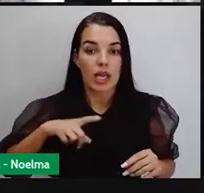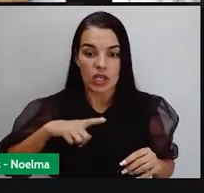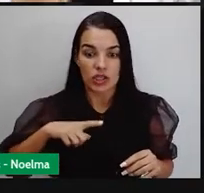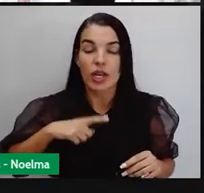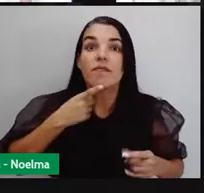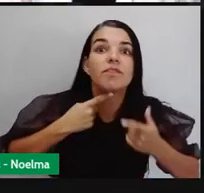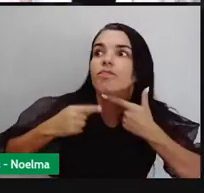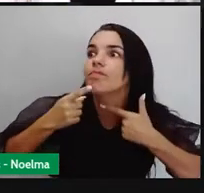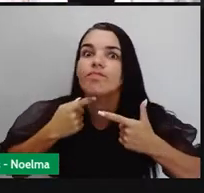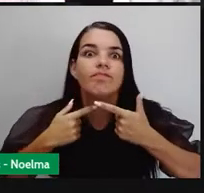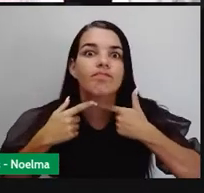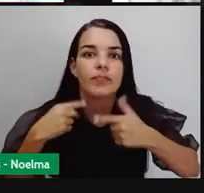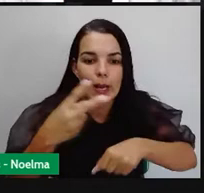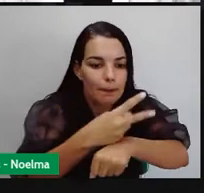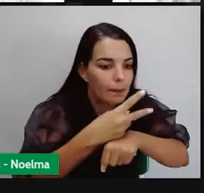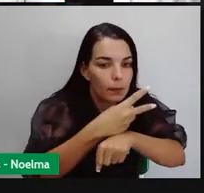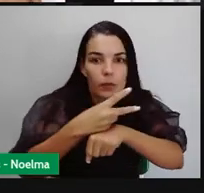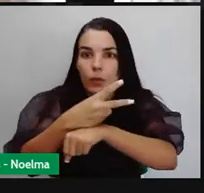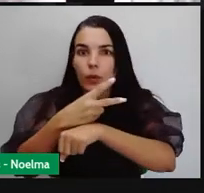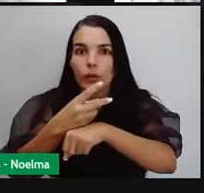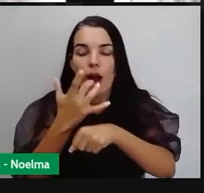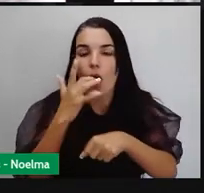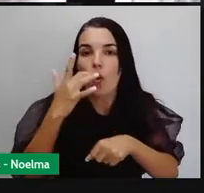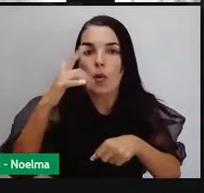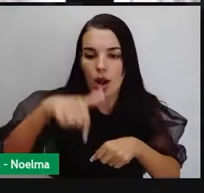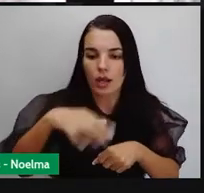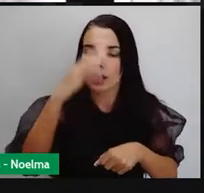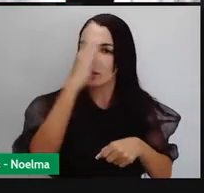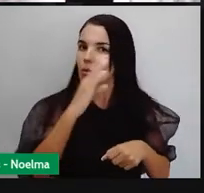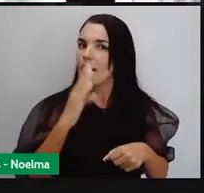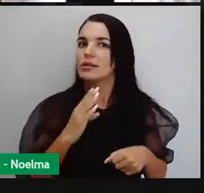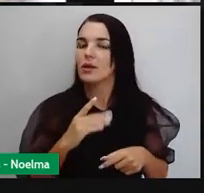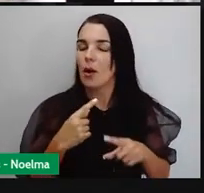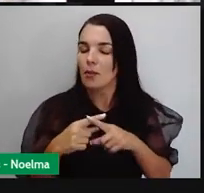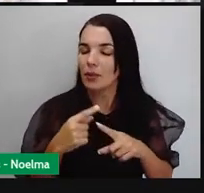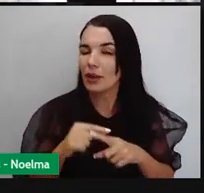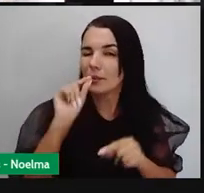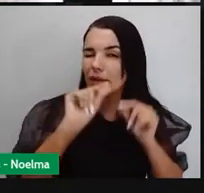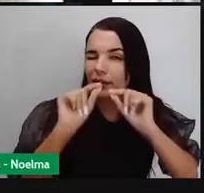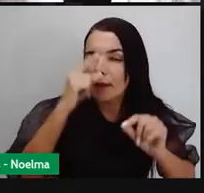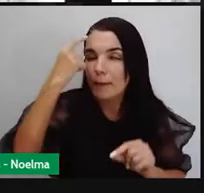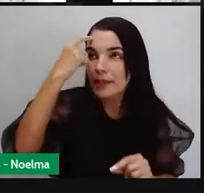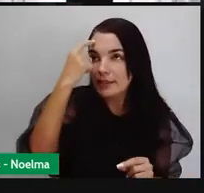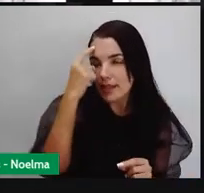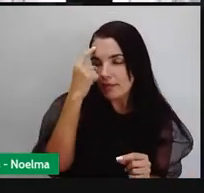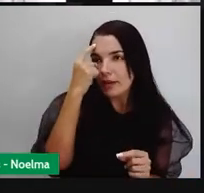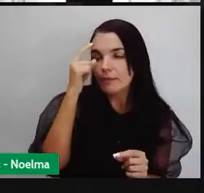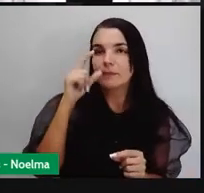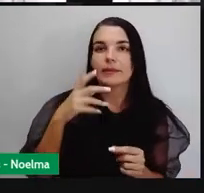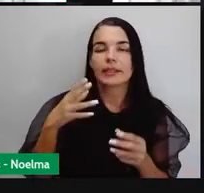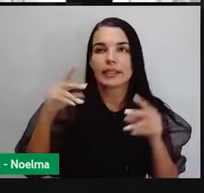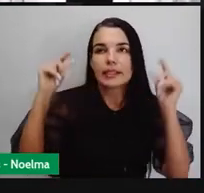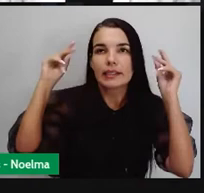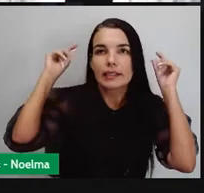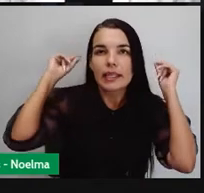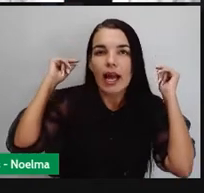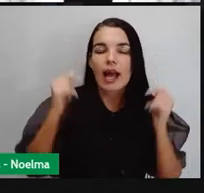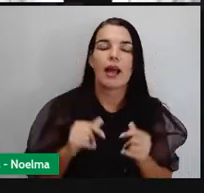por encontrar ouro aqui no Brasil. Porque na perspectiva mercantilista que havia naquela época,